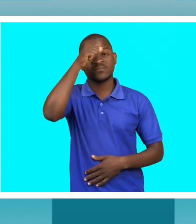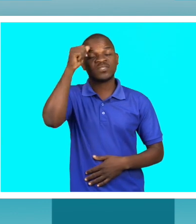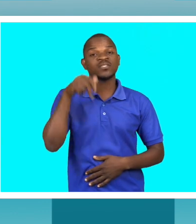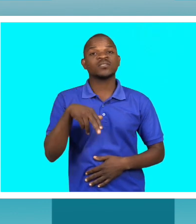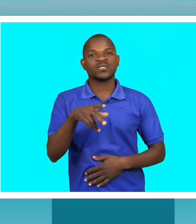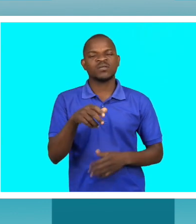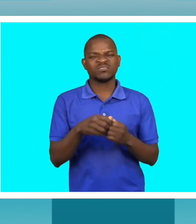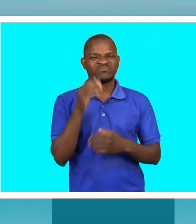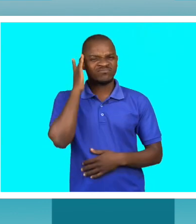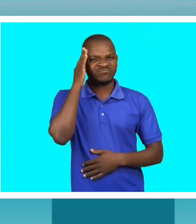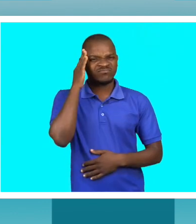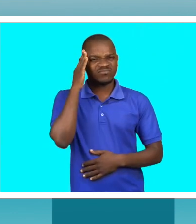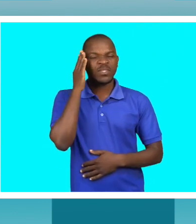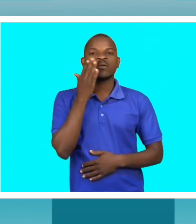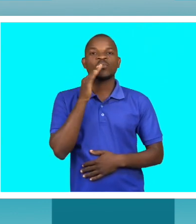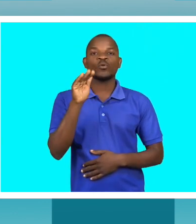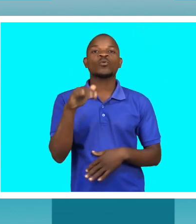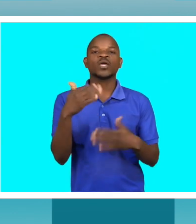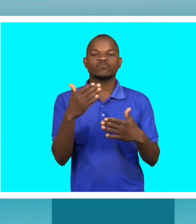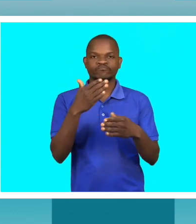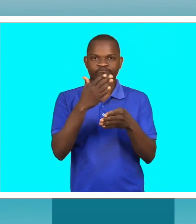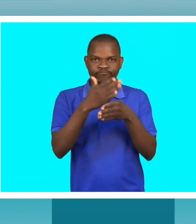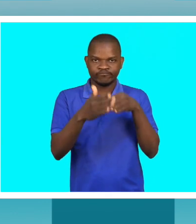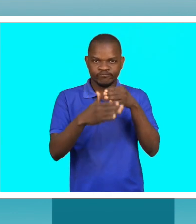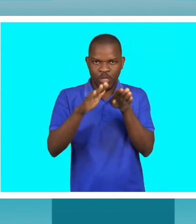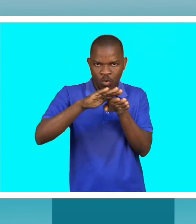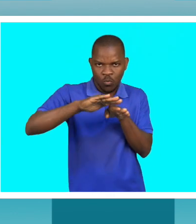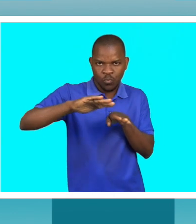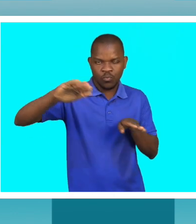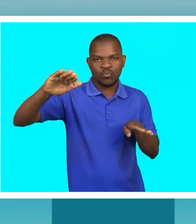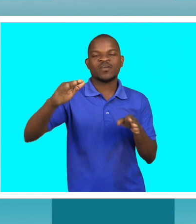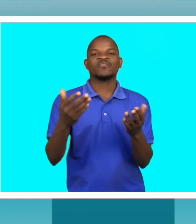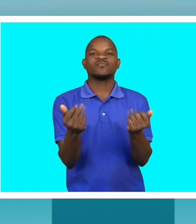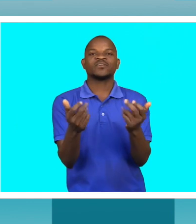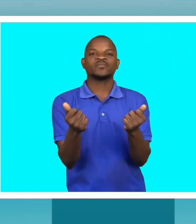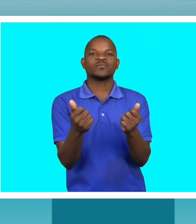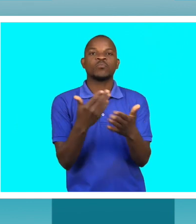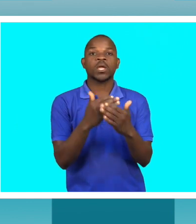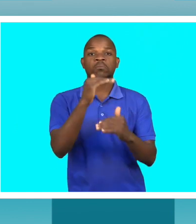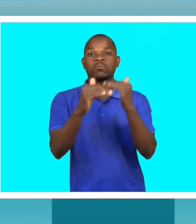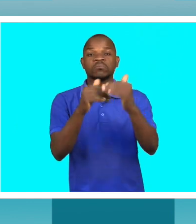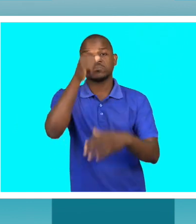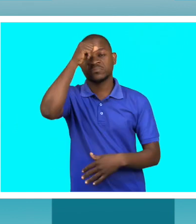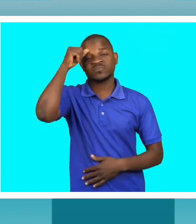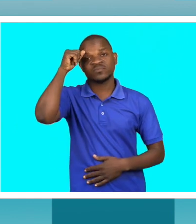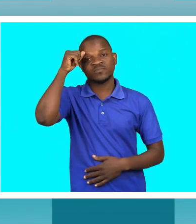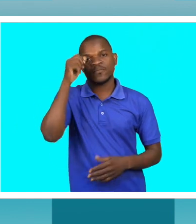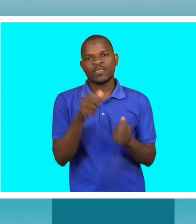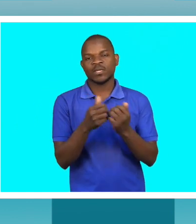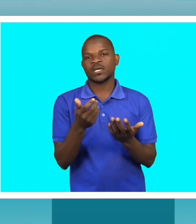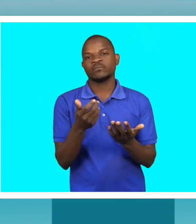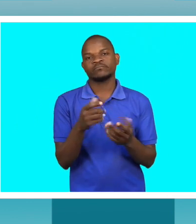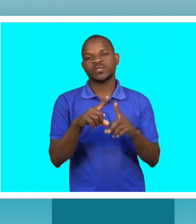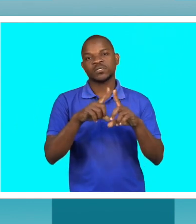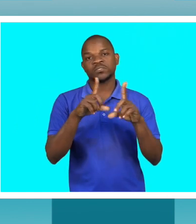melhor ter uma rampa no passeio do que ter um degrau que impossibilitava as pessoas de passar é de lamentar